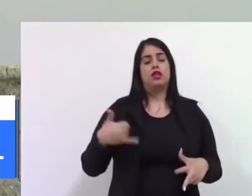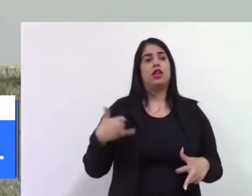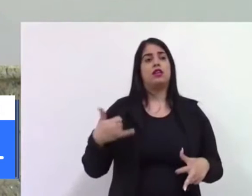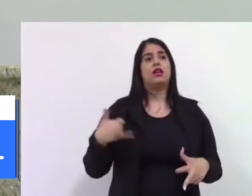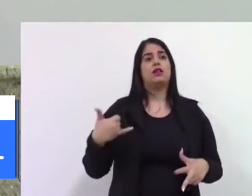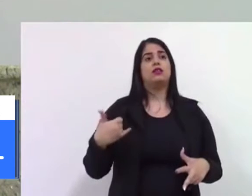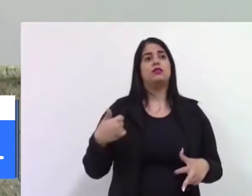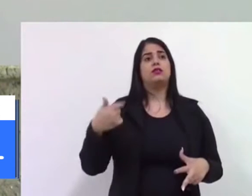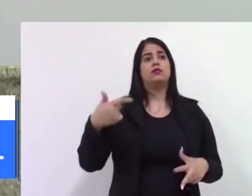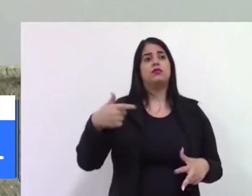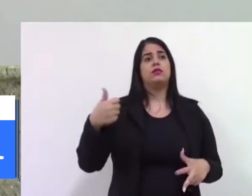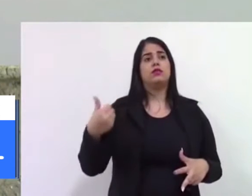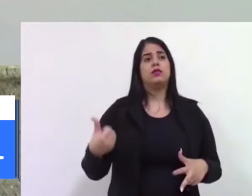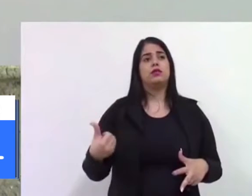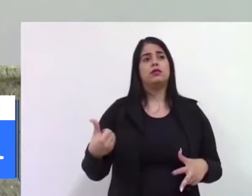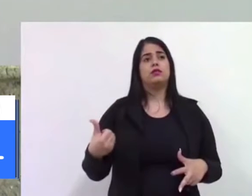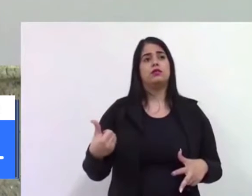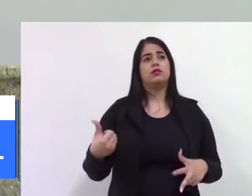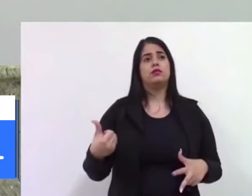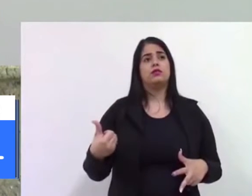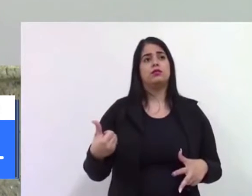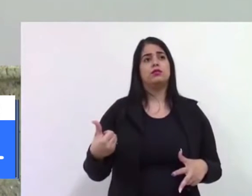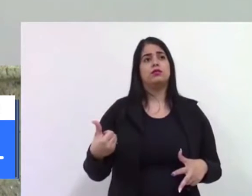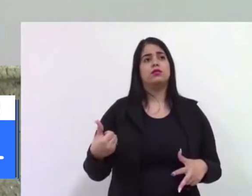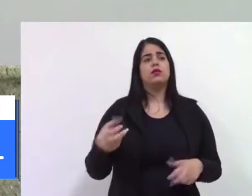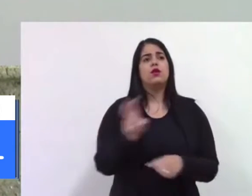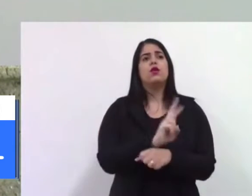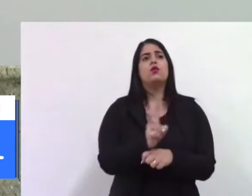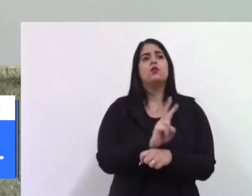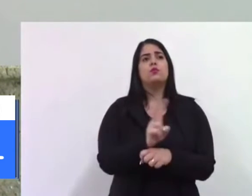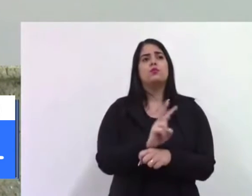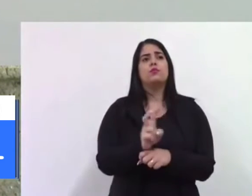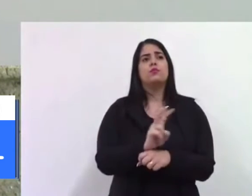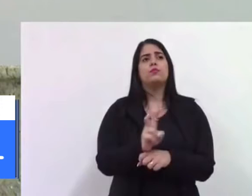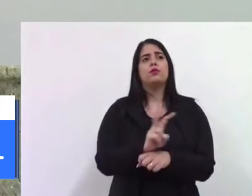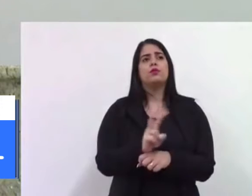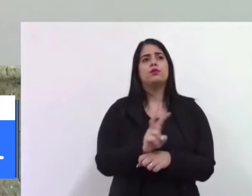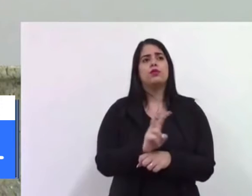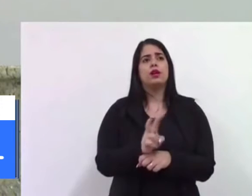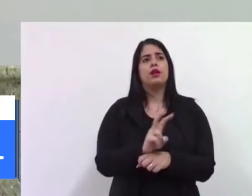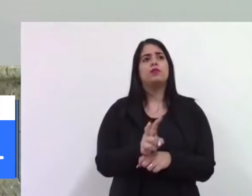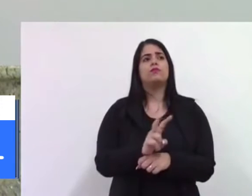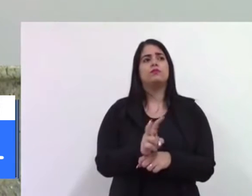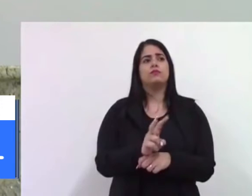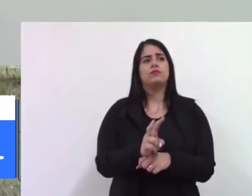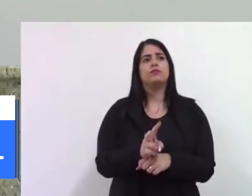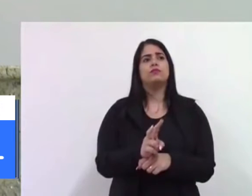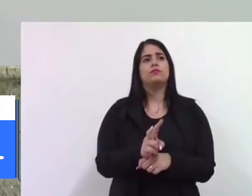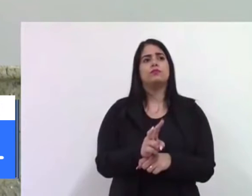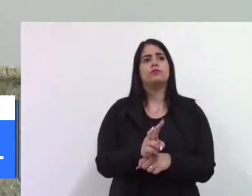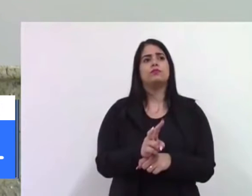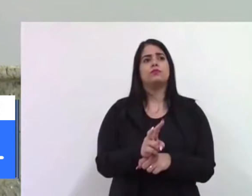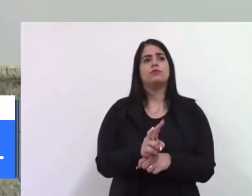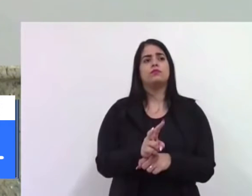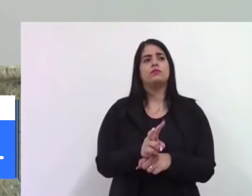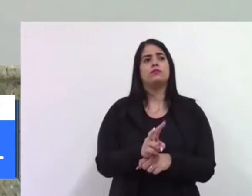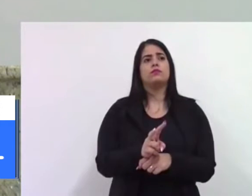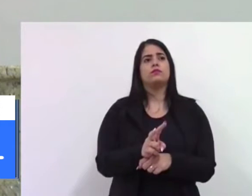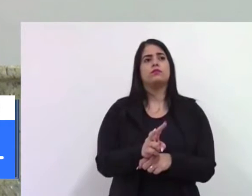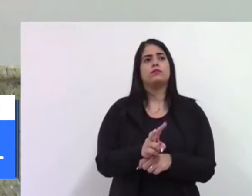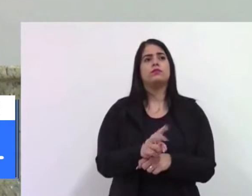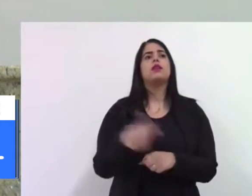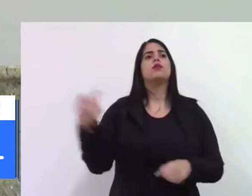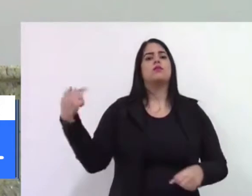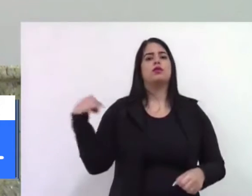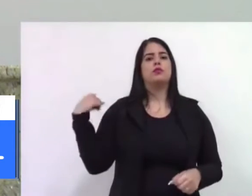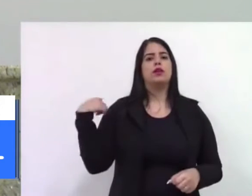têm 26 anos, procurem o posto de vacinação, procurem aqui a quadra do Cônico João Rodrigues, para que sejam feitas suas